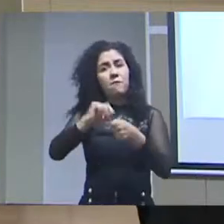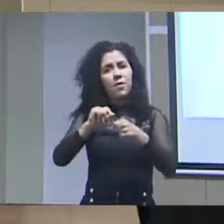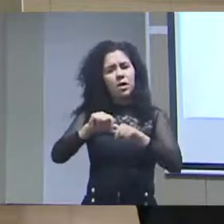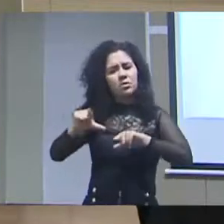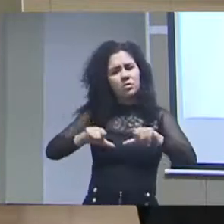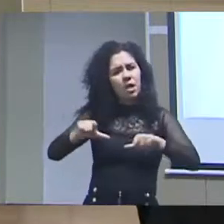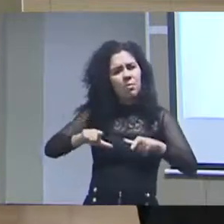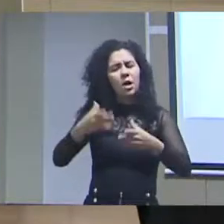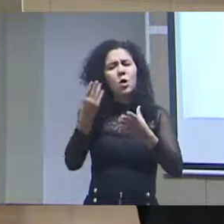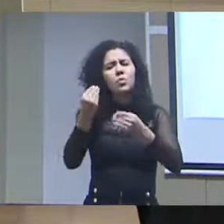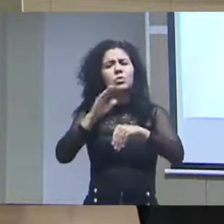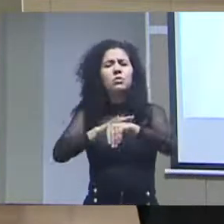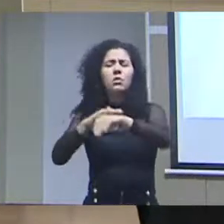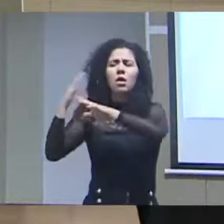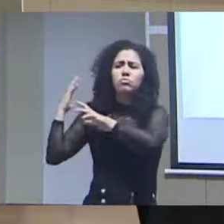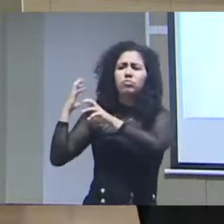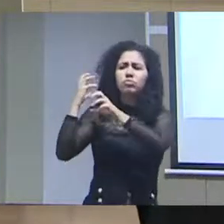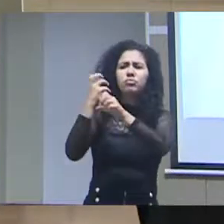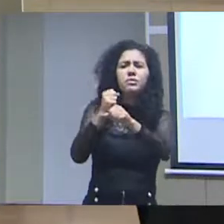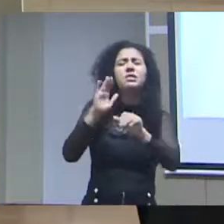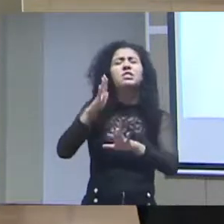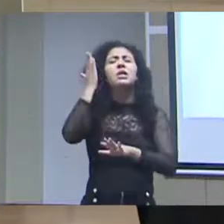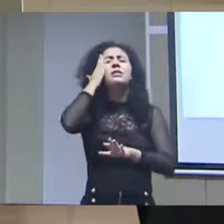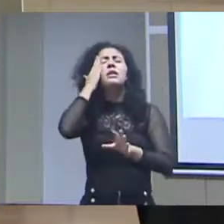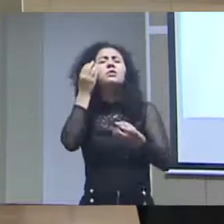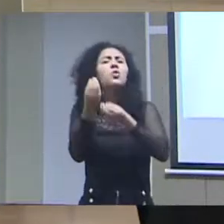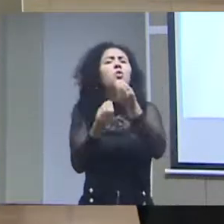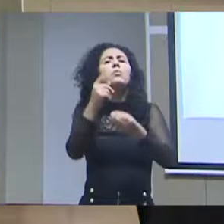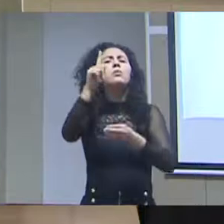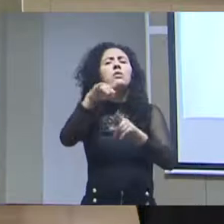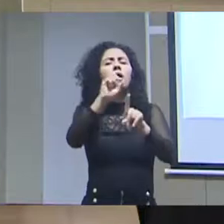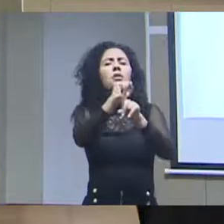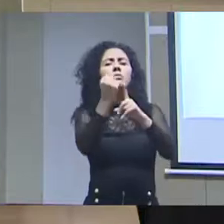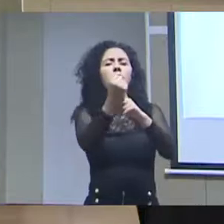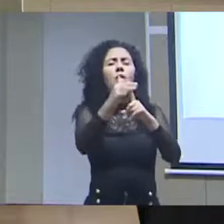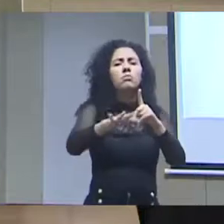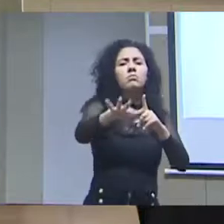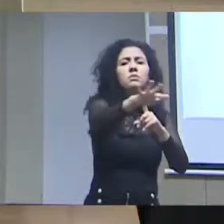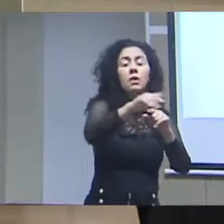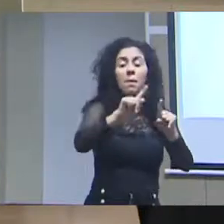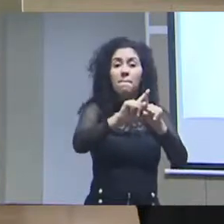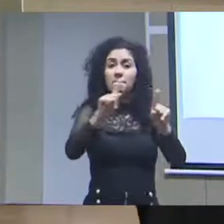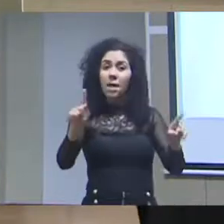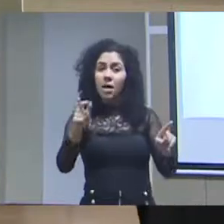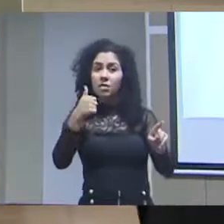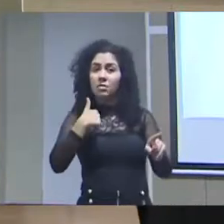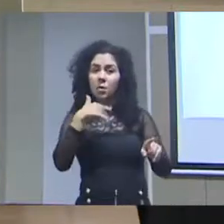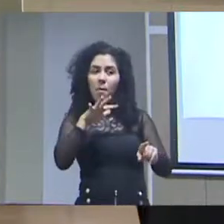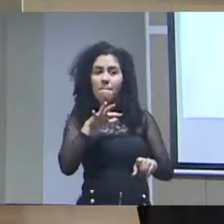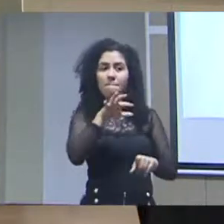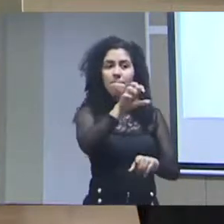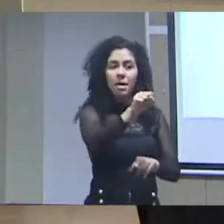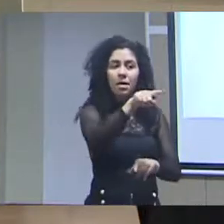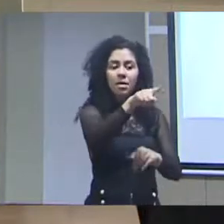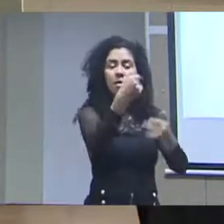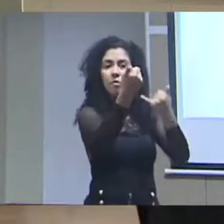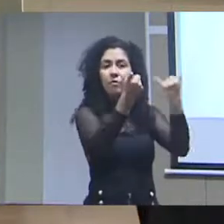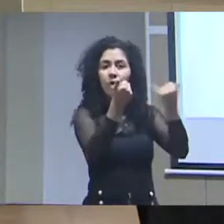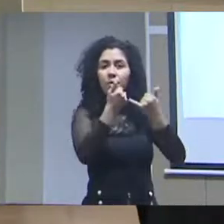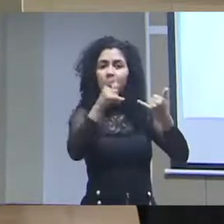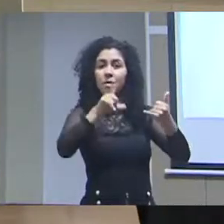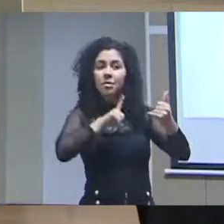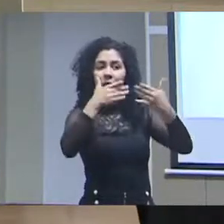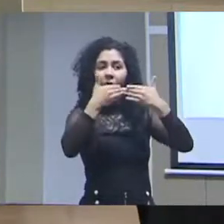que fazem esse trabalho há muito tempo, que entendem parte da sociedade. Mas, quando eu pego esses dados, publico em formato